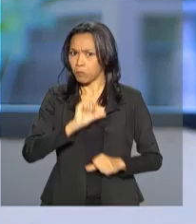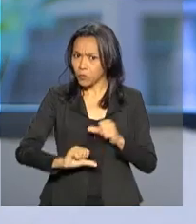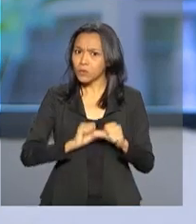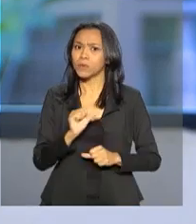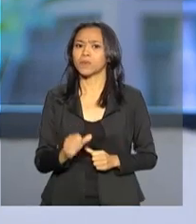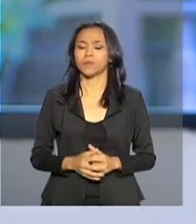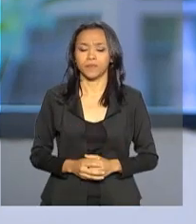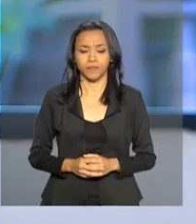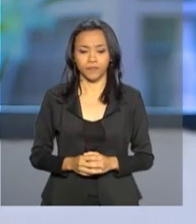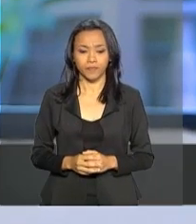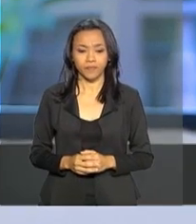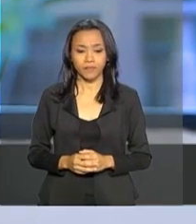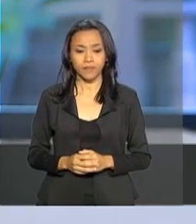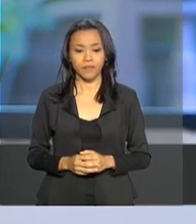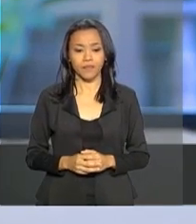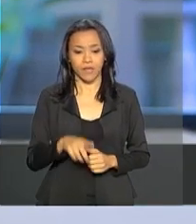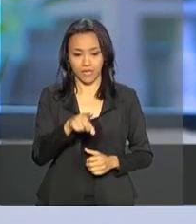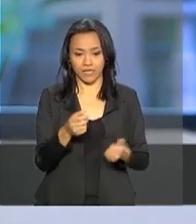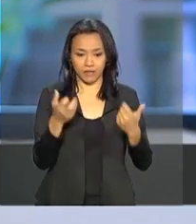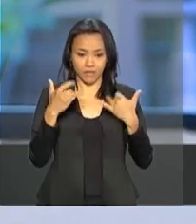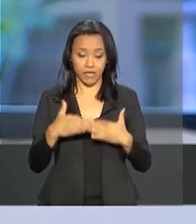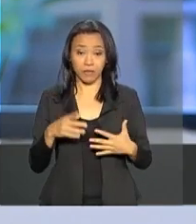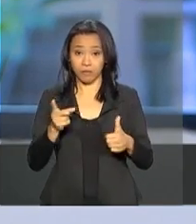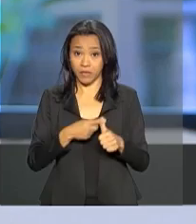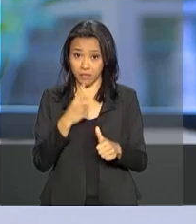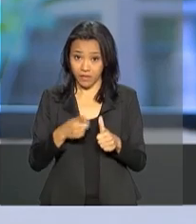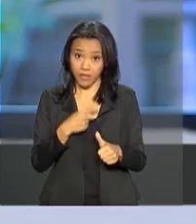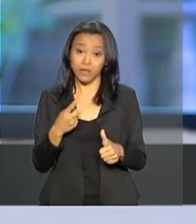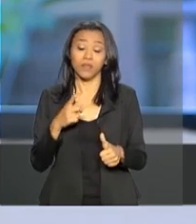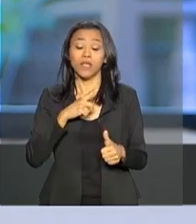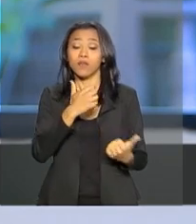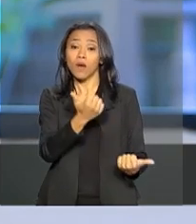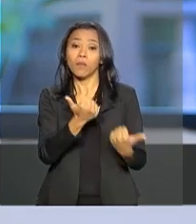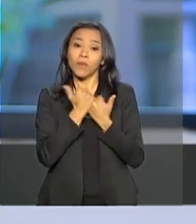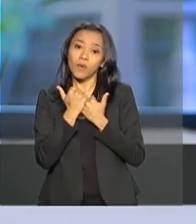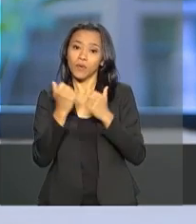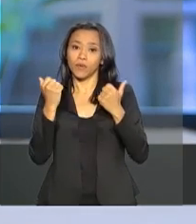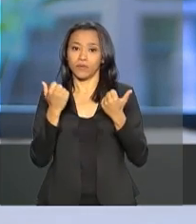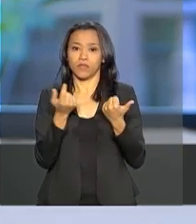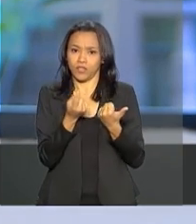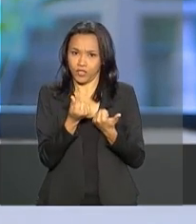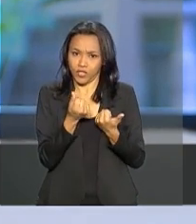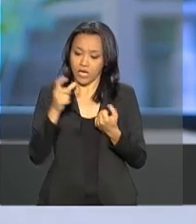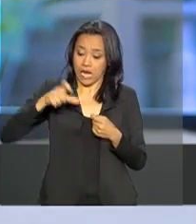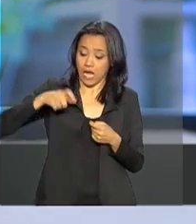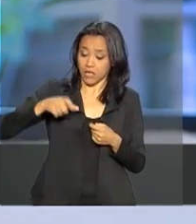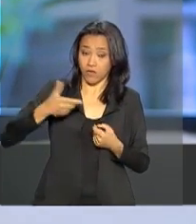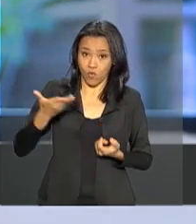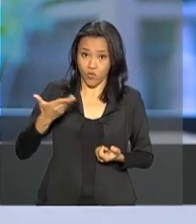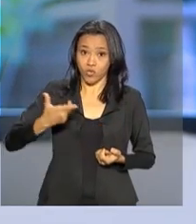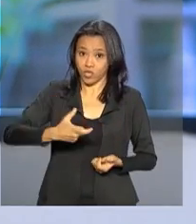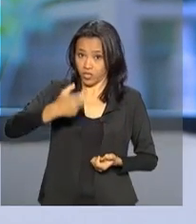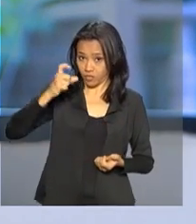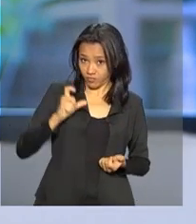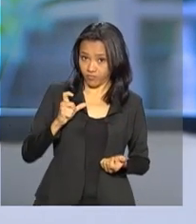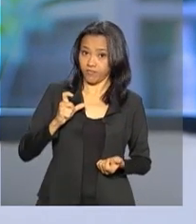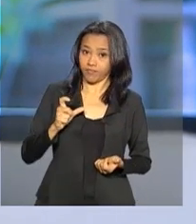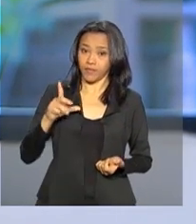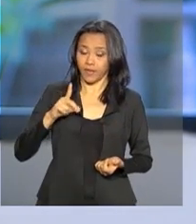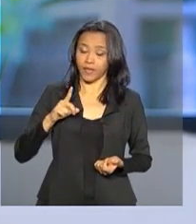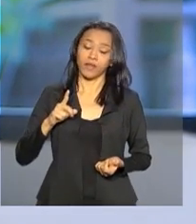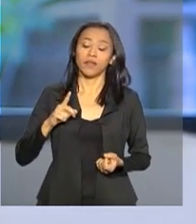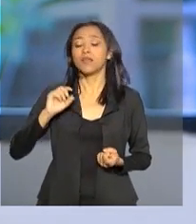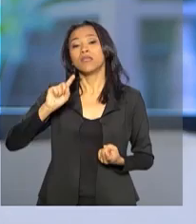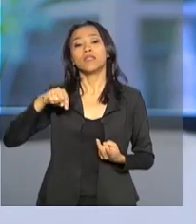Primeiro veio o auxílio financeiro, que é esse cartão que a gente recebe hoje. E